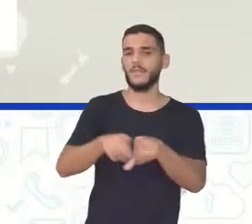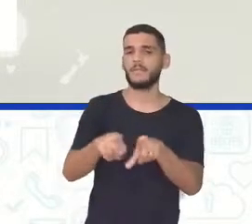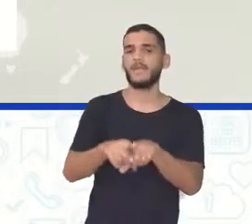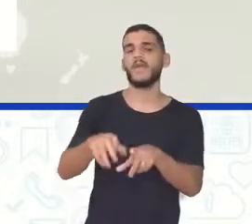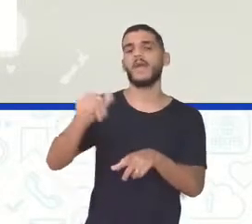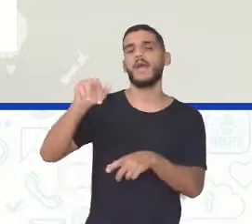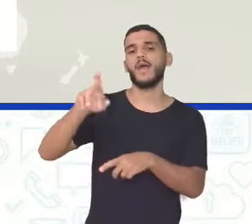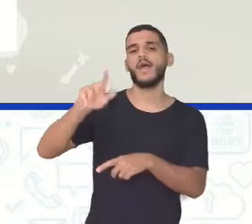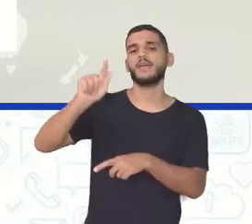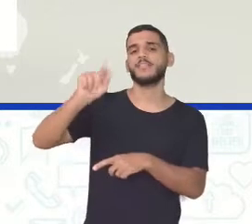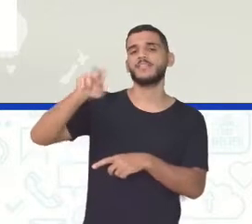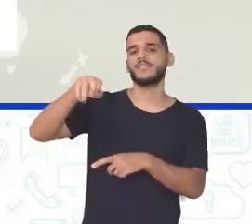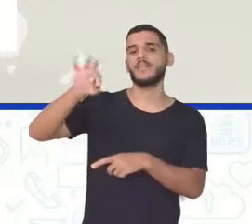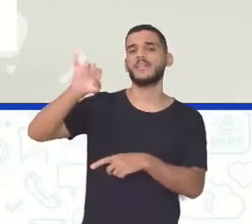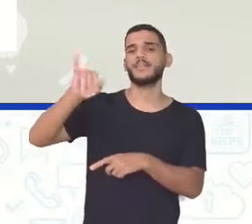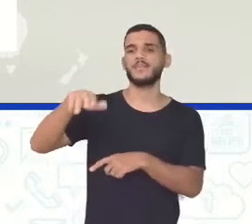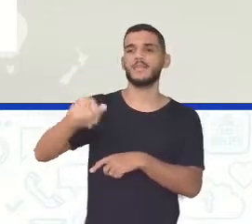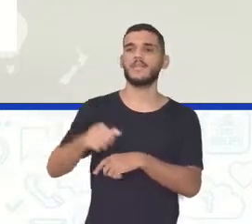argentinos